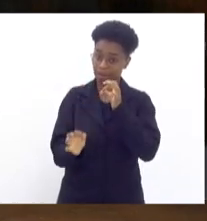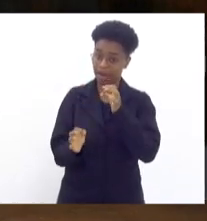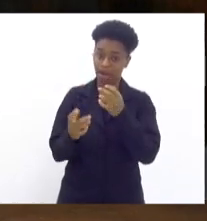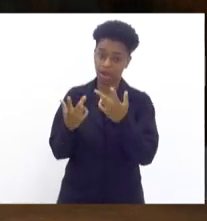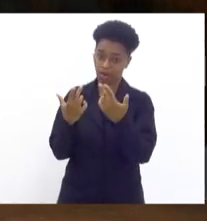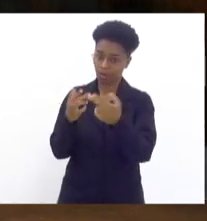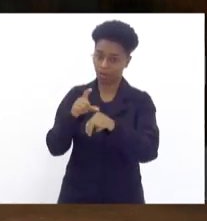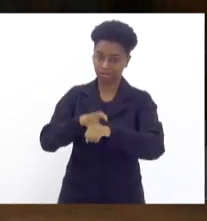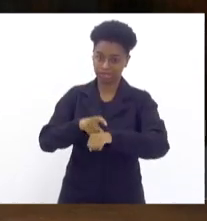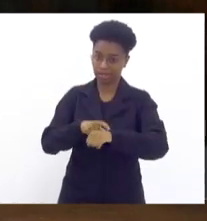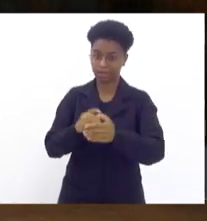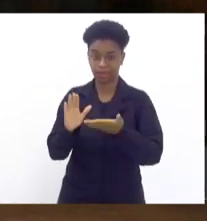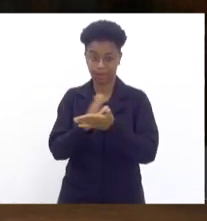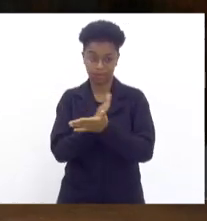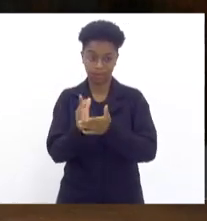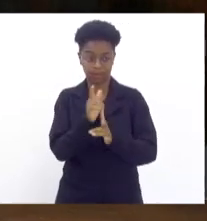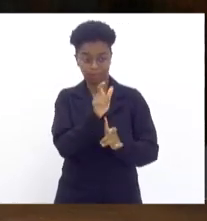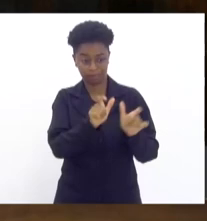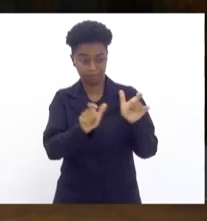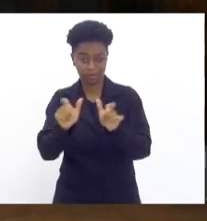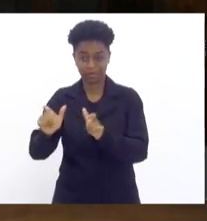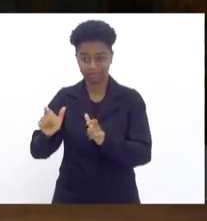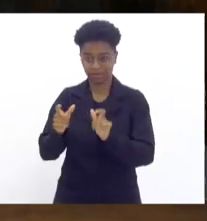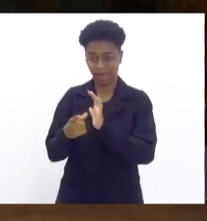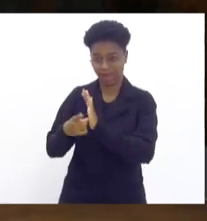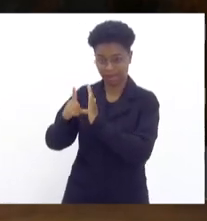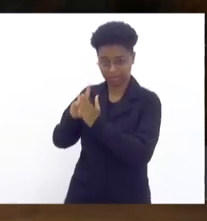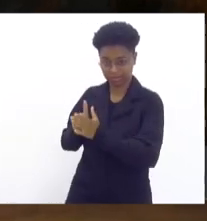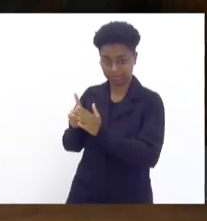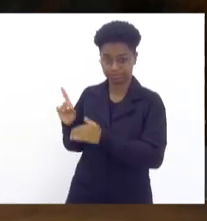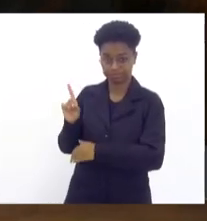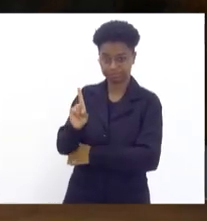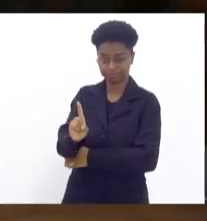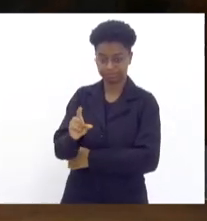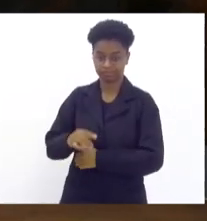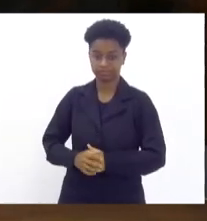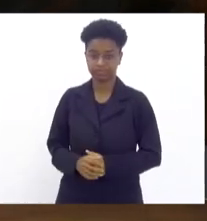de algumas autoridades que passaram pela tribuna.